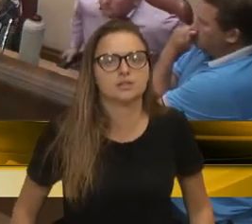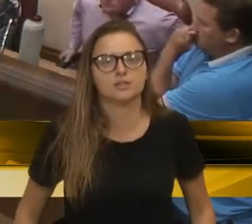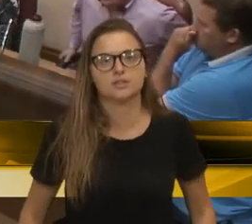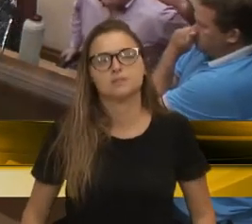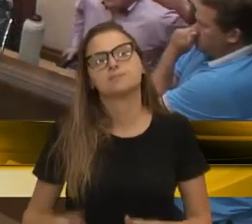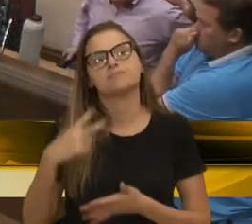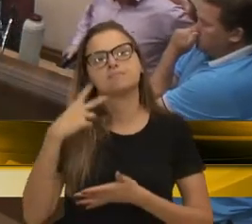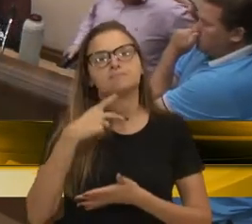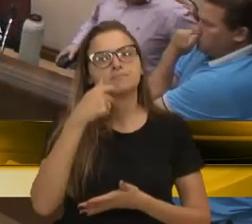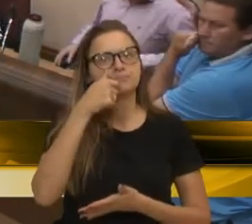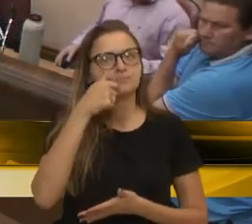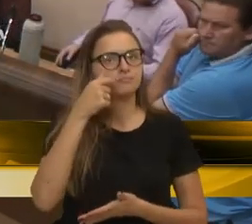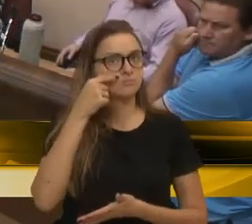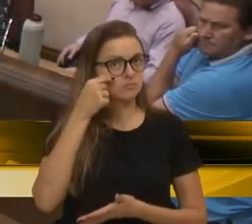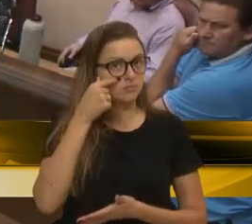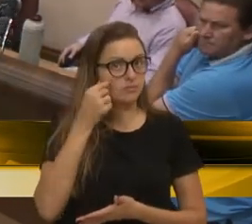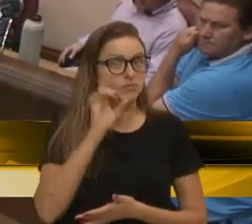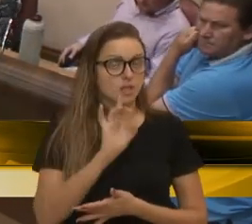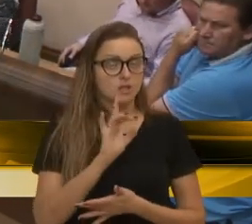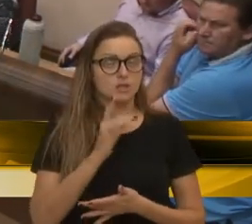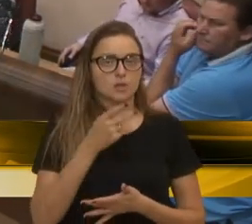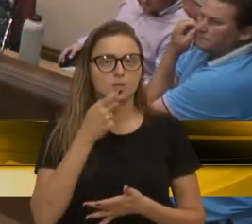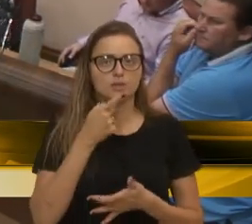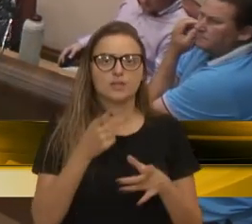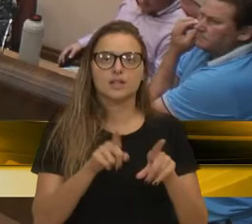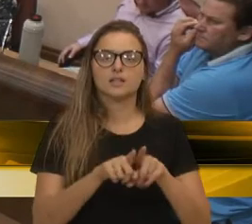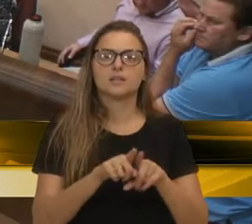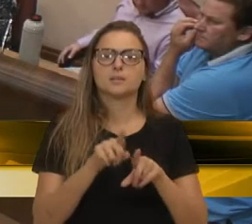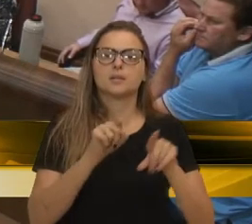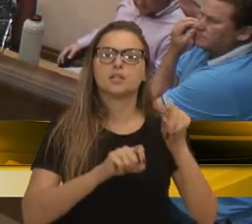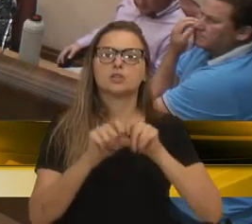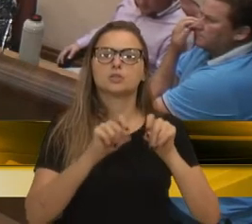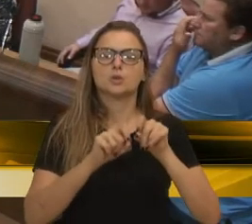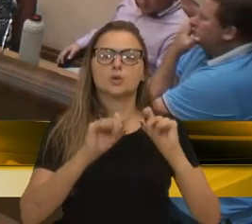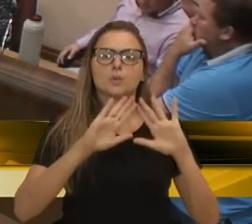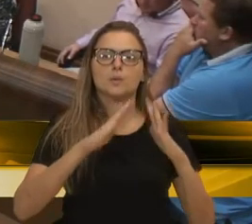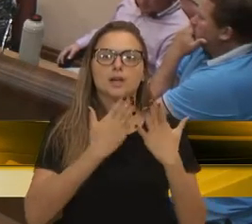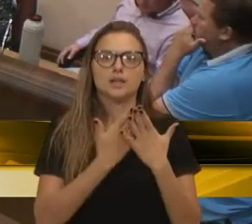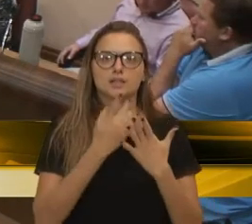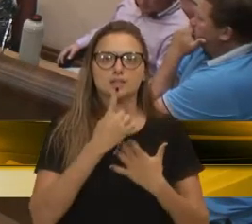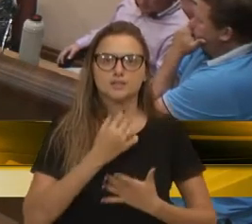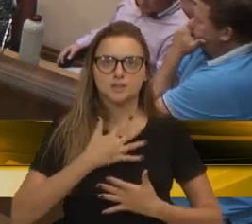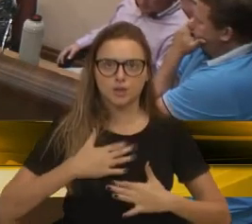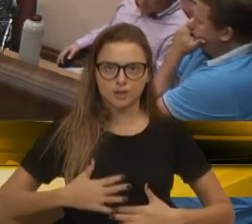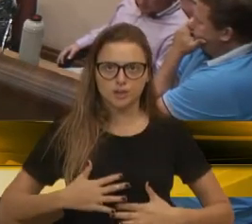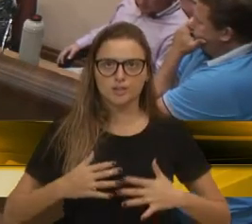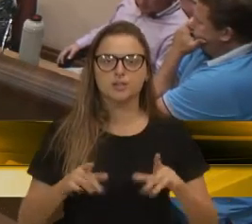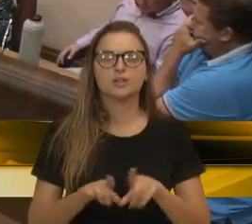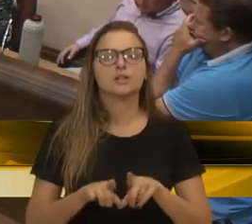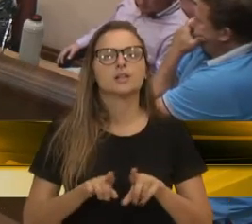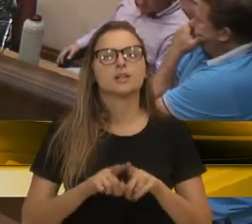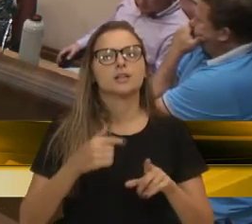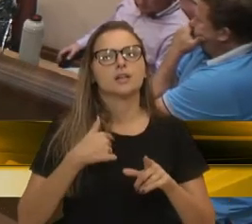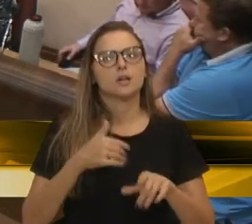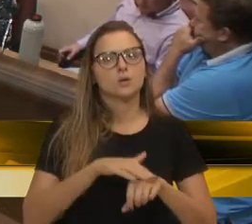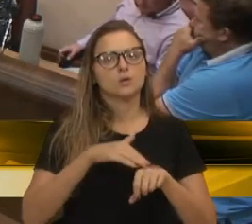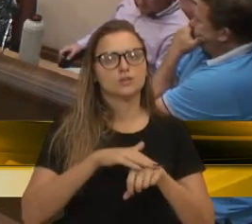Vereador Frisco, só para lhe dizer que, em relação a essa questão do Cristóvão, a vem conversando com o secretário de